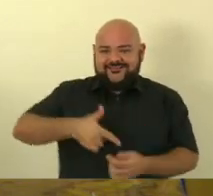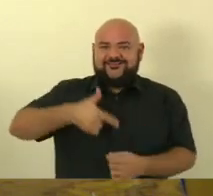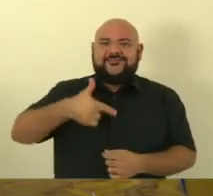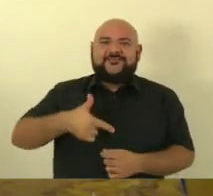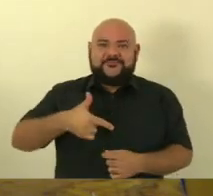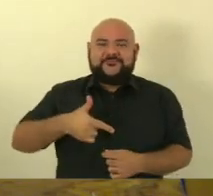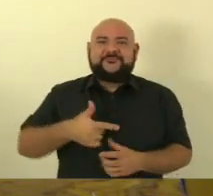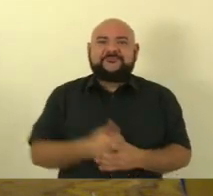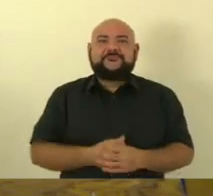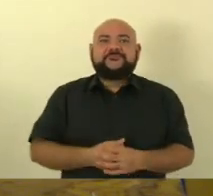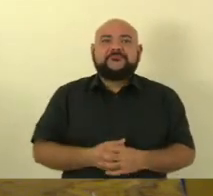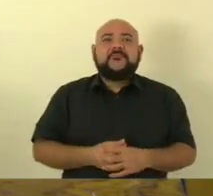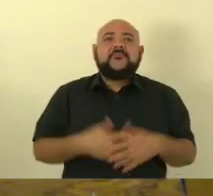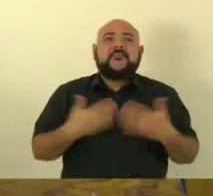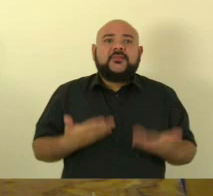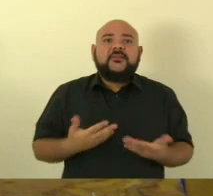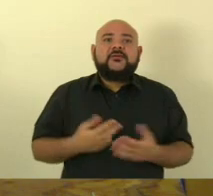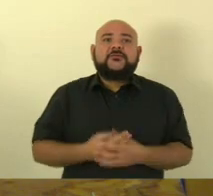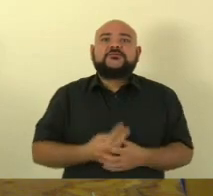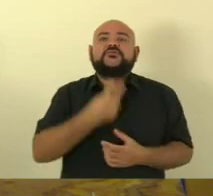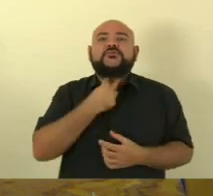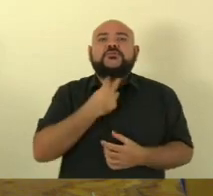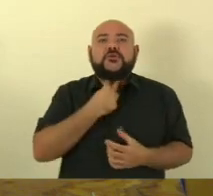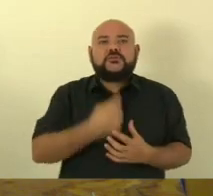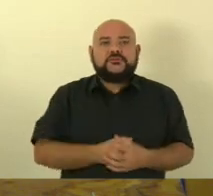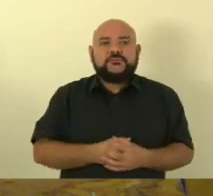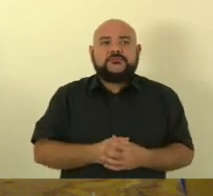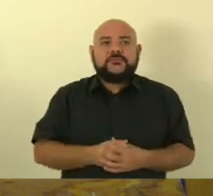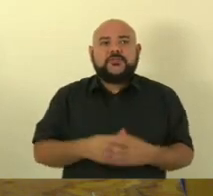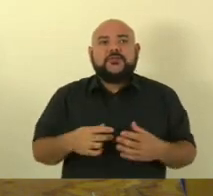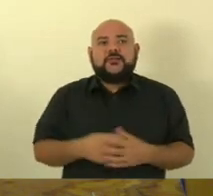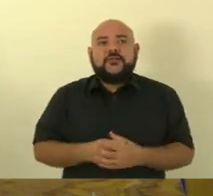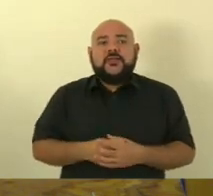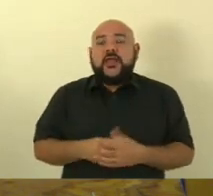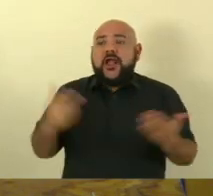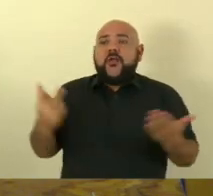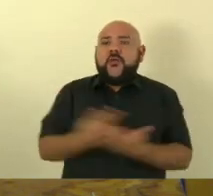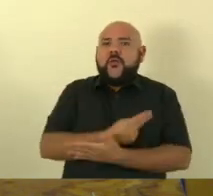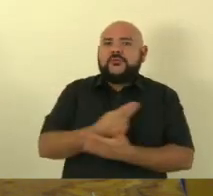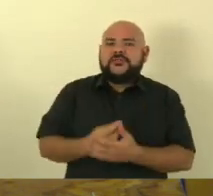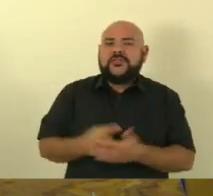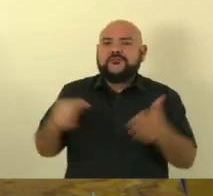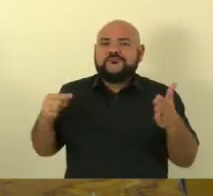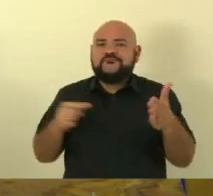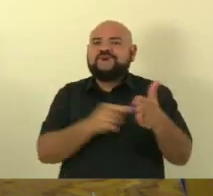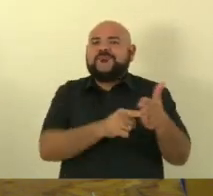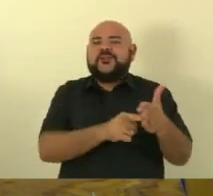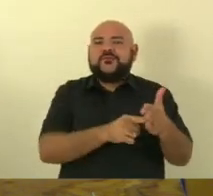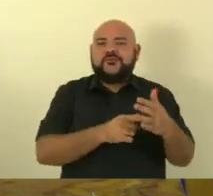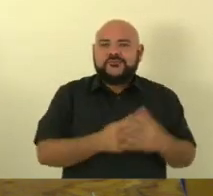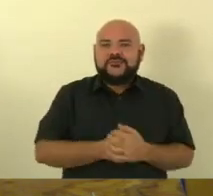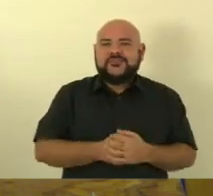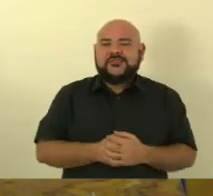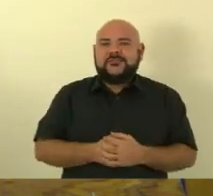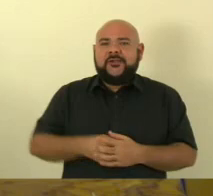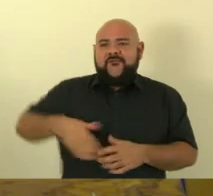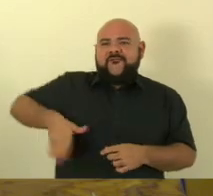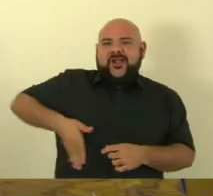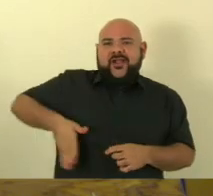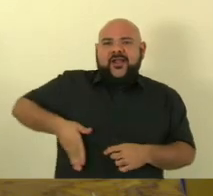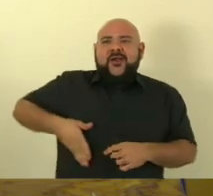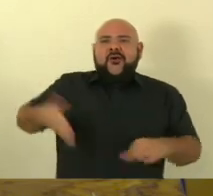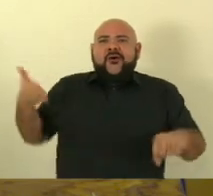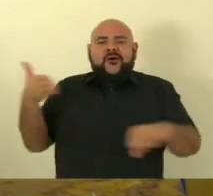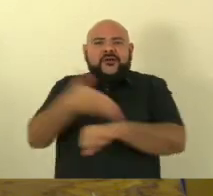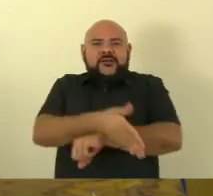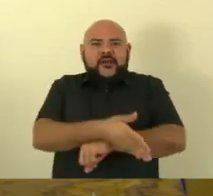e já chegaram denúncias de escolta de presos acontecerem sem profissionais armados o que é lamentável